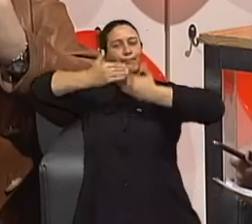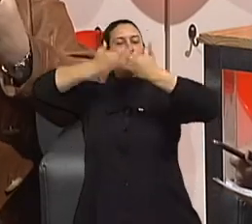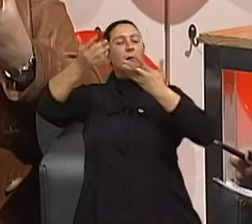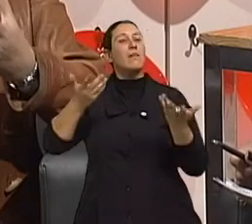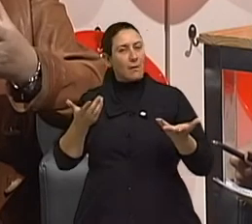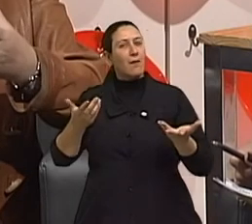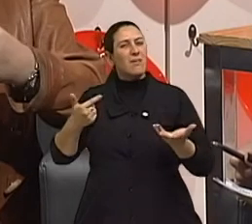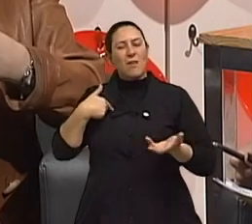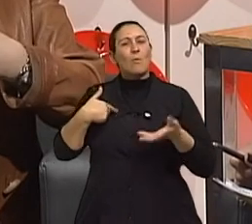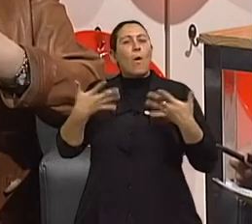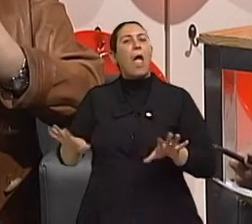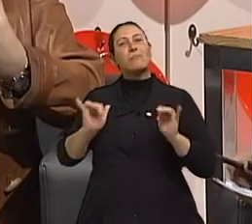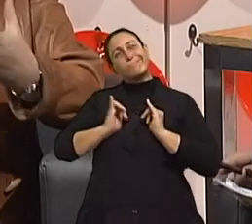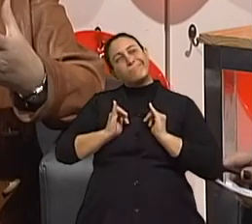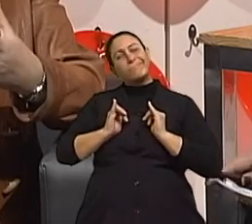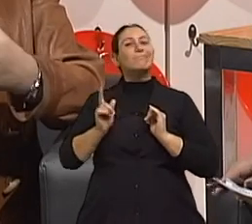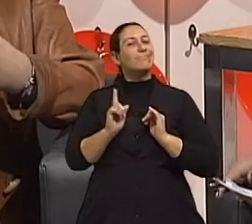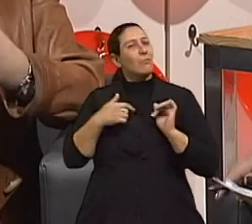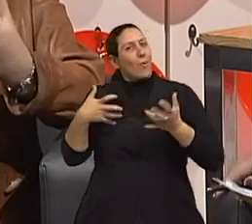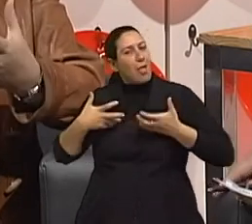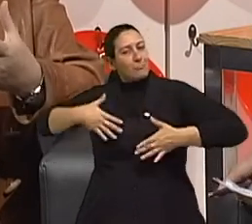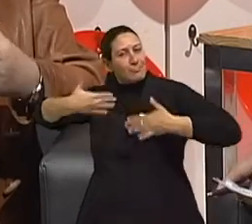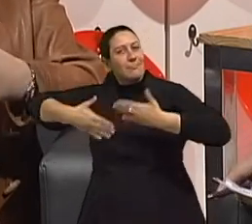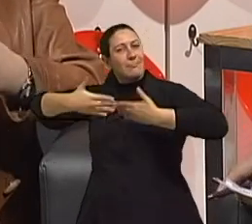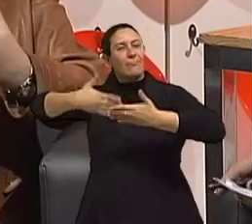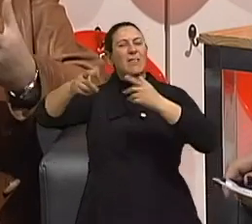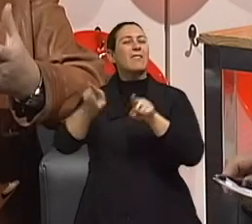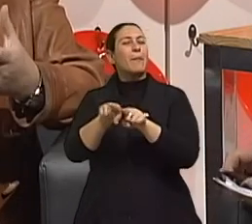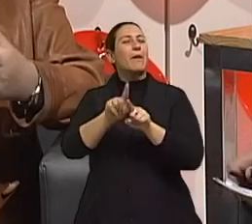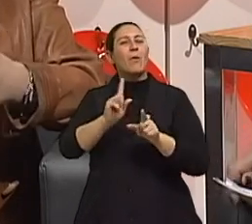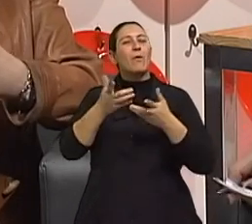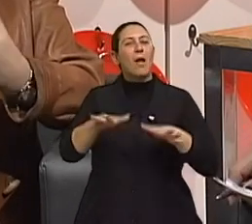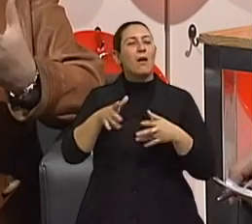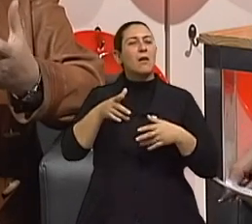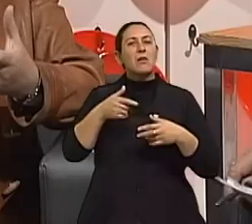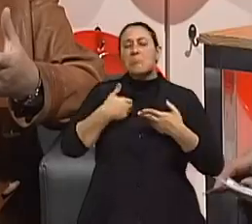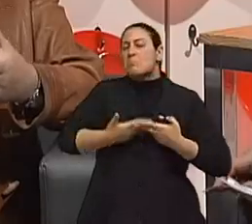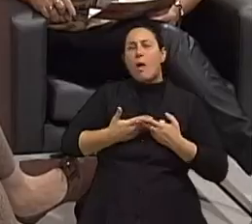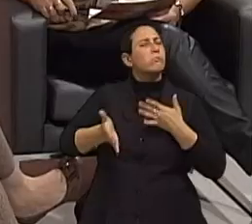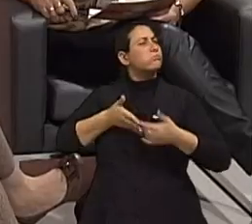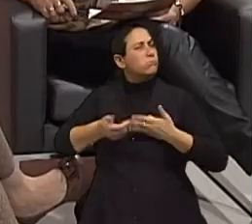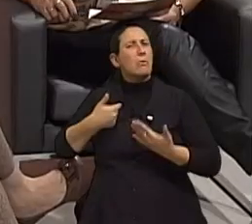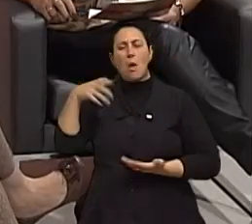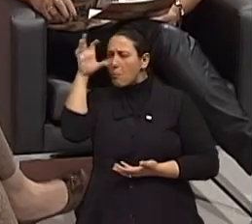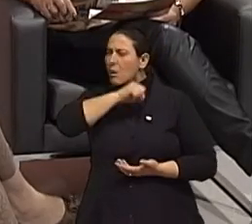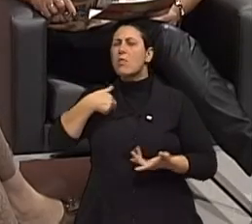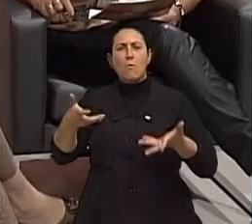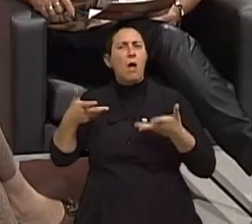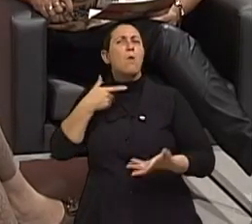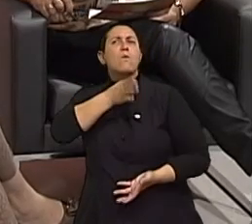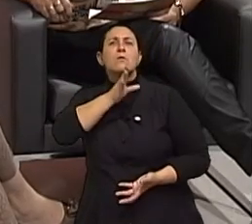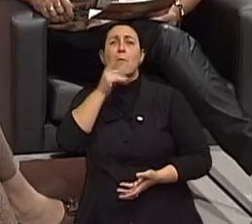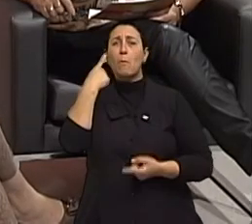de se desacomodar, de tolerar que não sabe, que não conhece, que tem um mundo... Que está buscando. Que está buscando, que tem